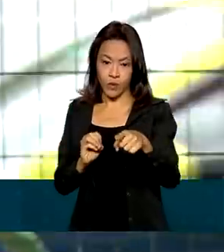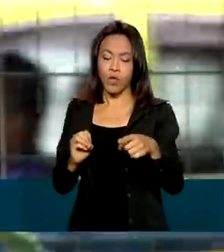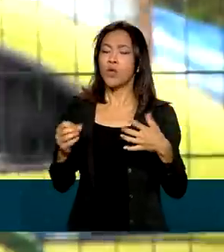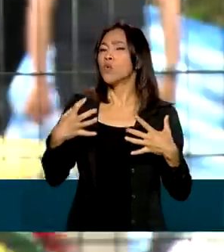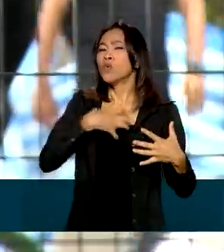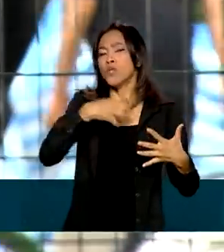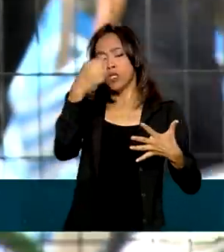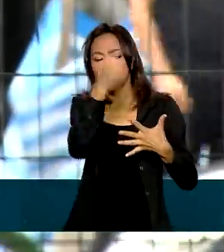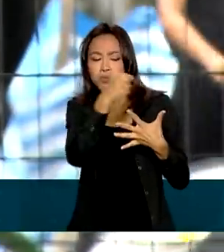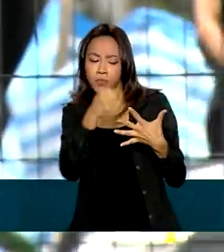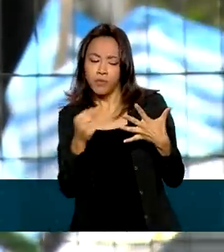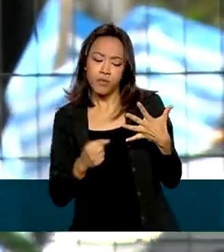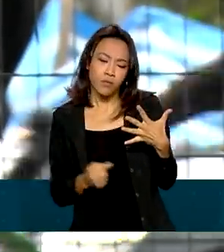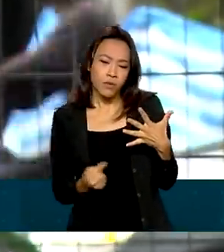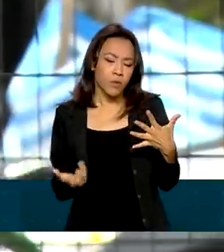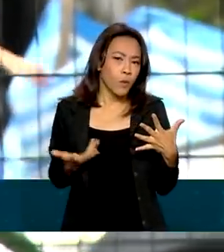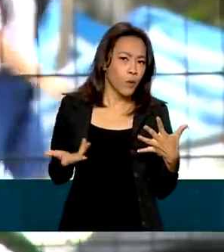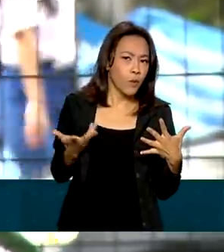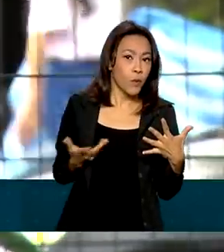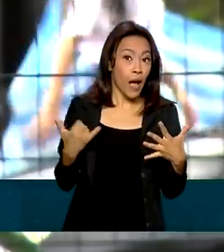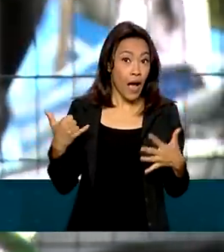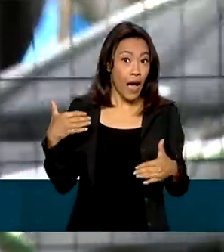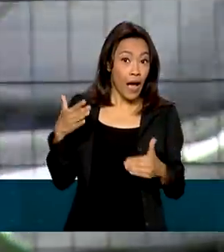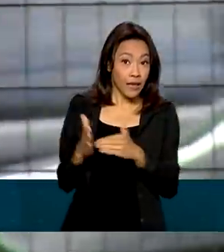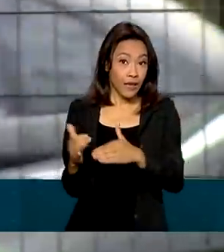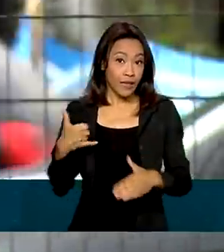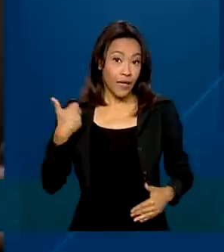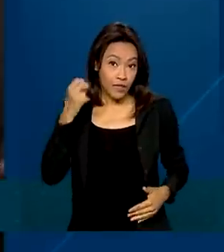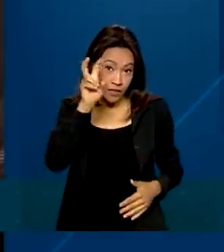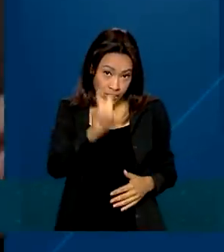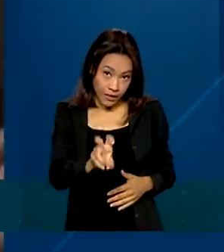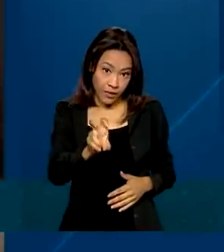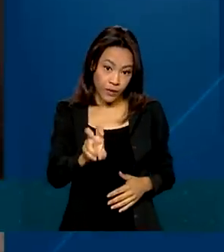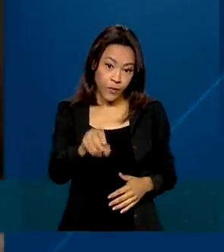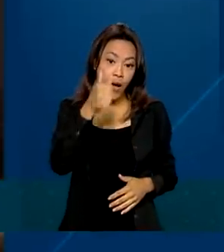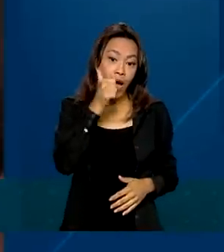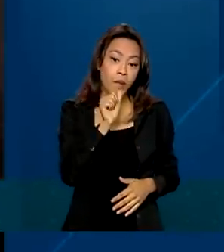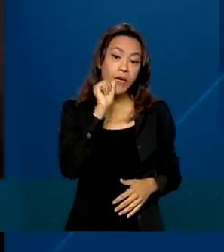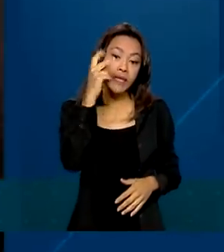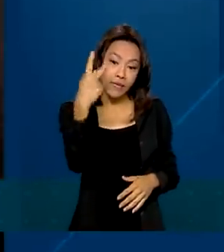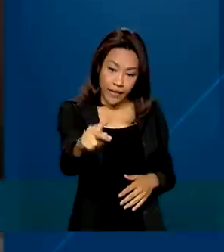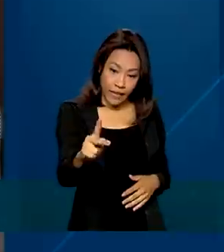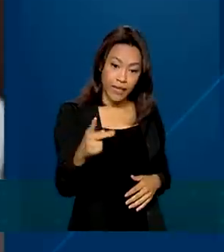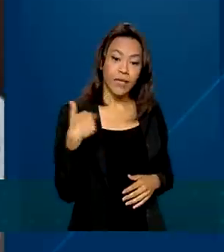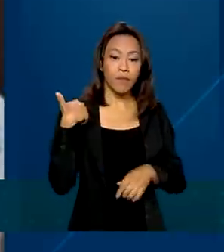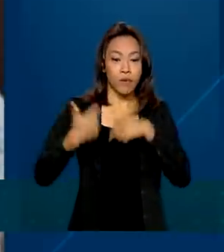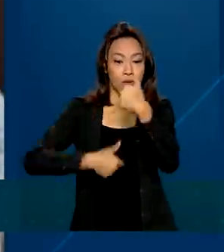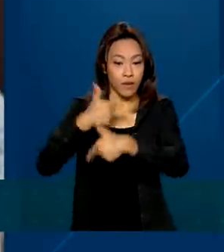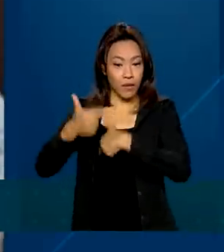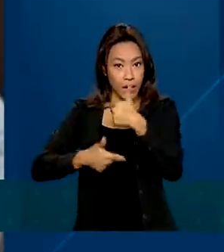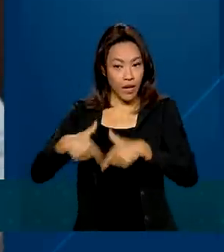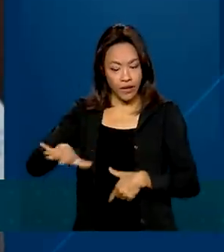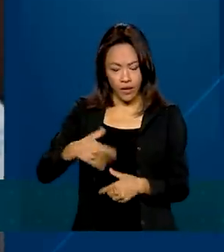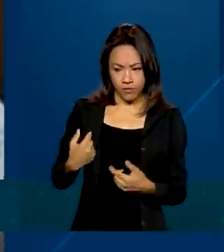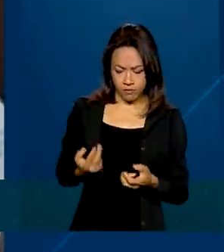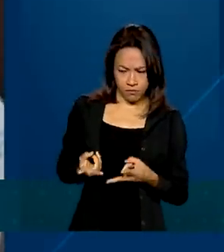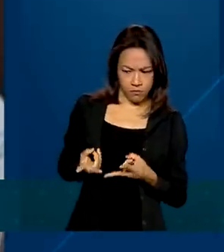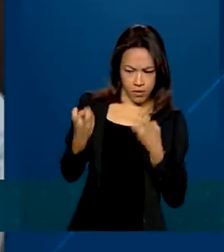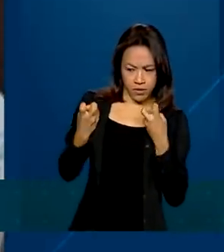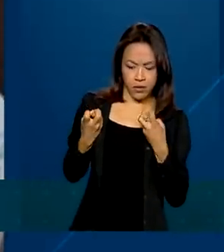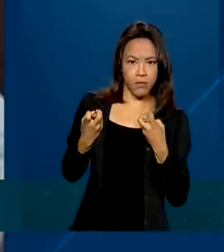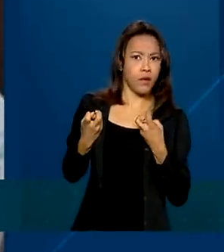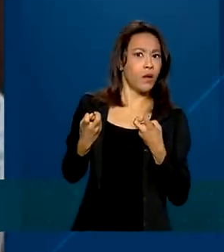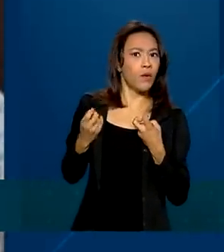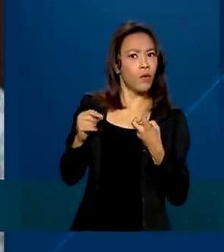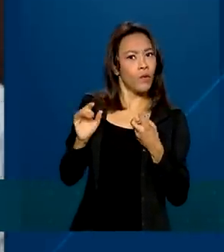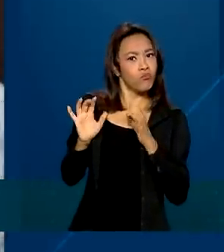aparecem, na maioria das vezes, até os 5 anos de idade. A mãe de Arthur, por trabalhar na área, percebeu cedo a existência